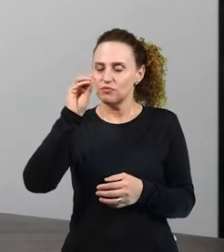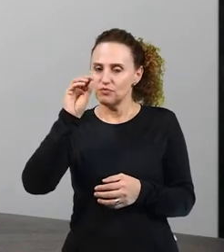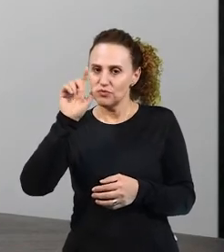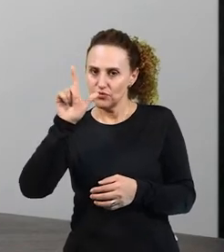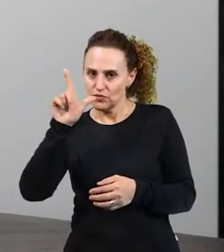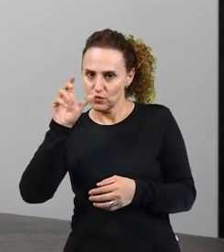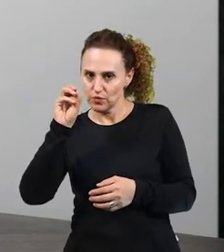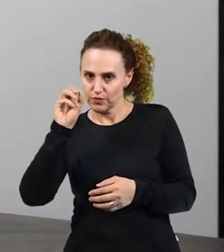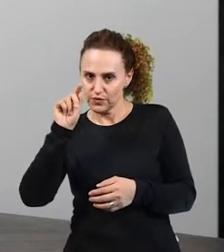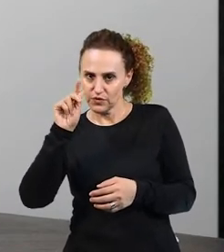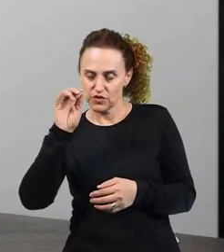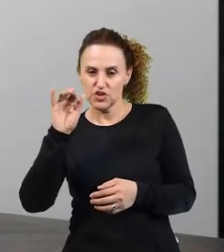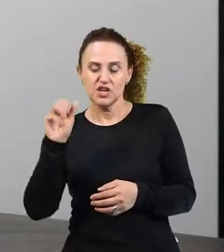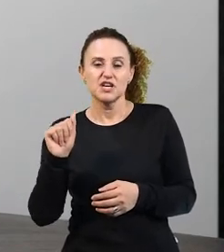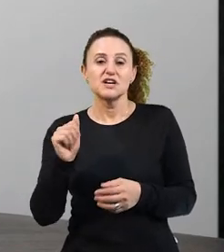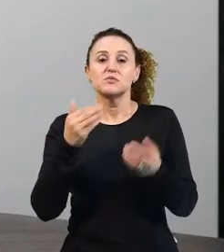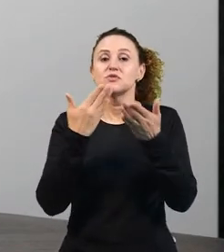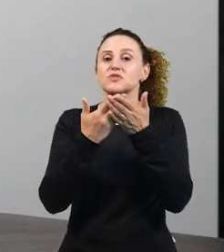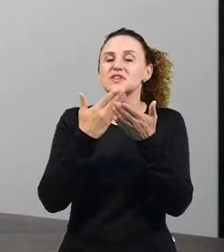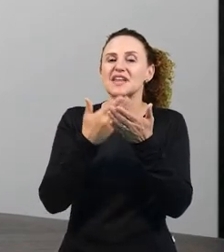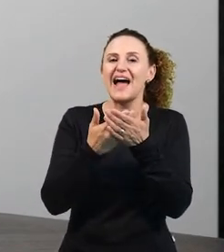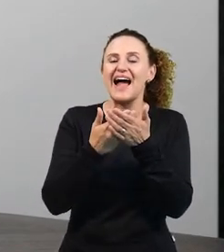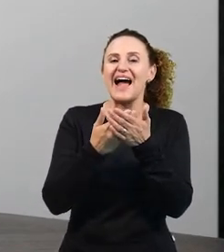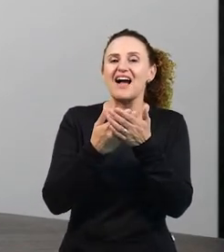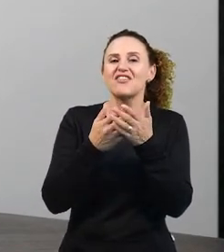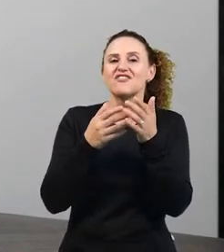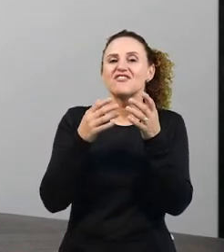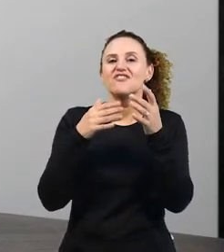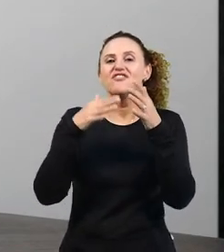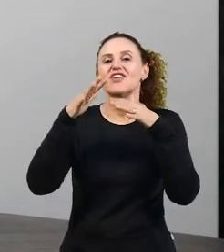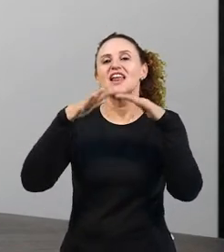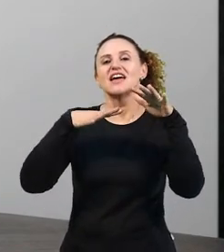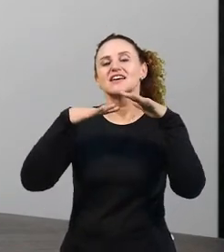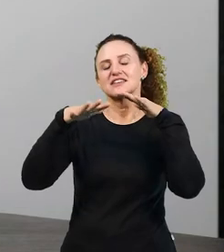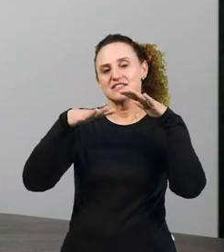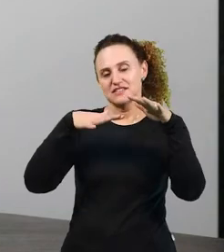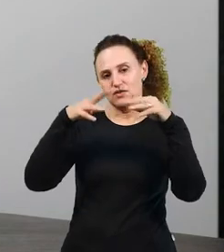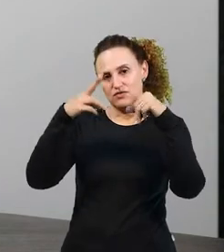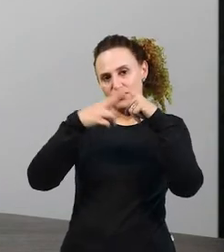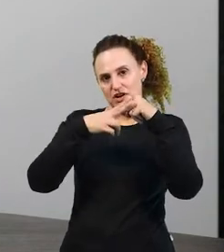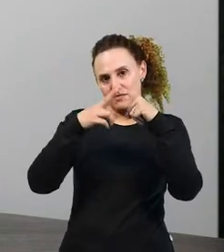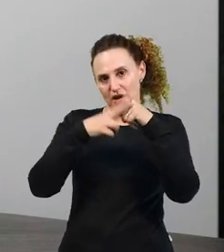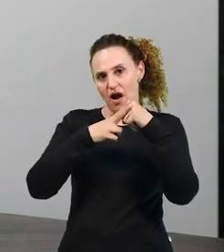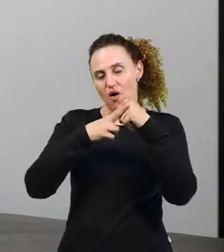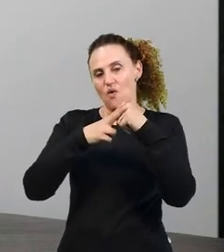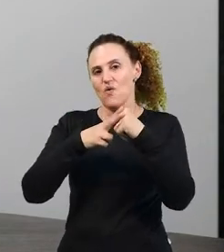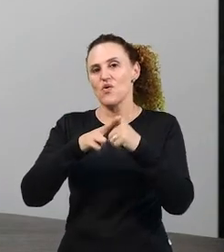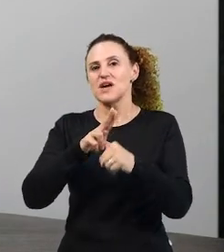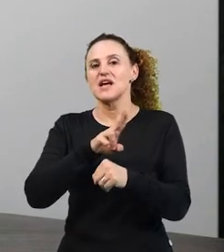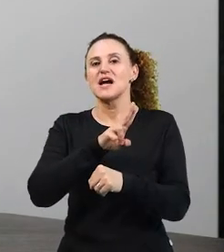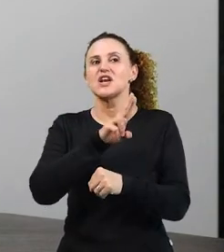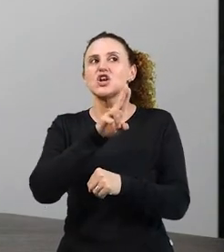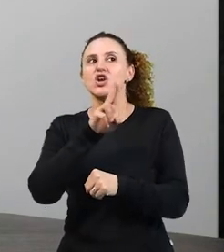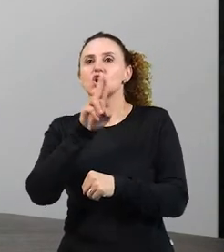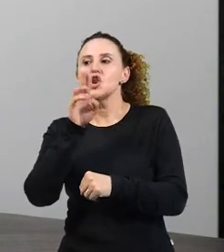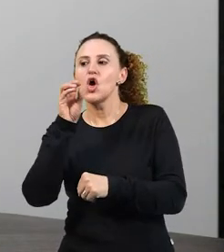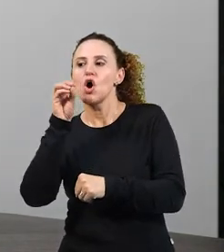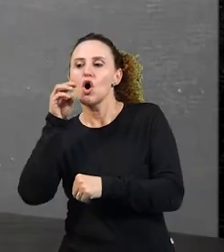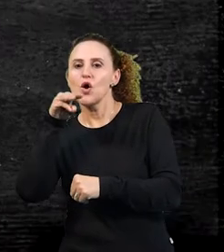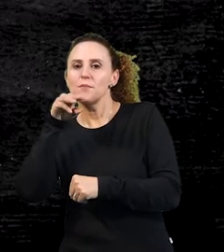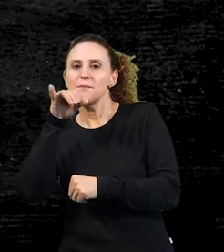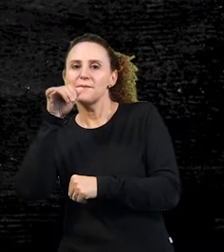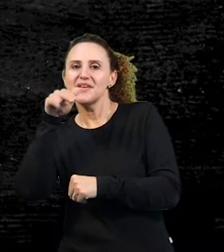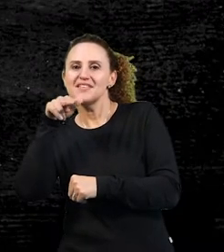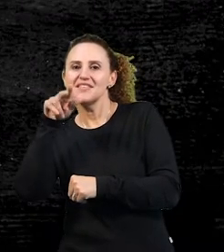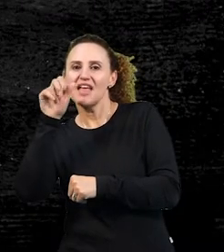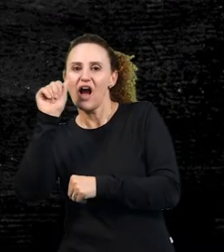vamos estudar a flexão verbal e a flexão nominal. O que caracteriza a flexão nominal? Então,